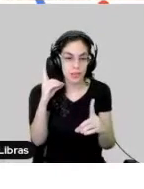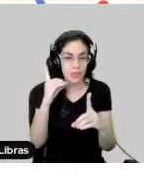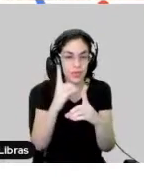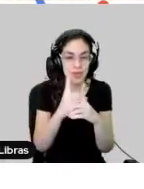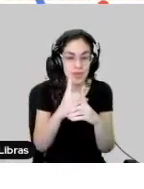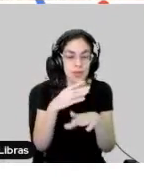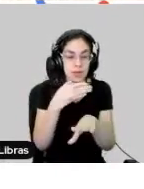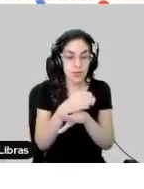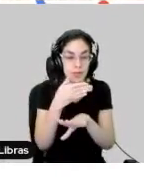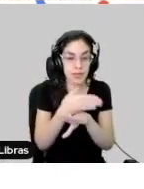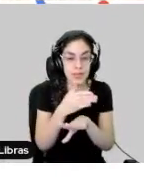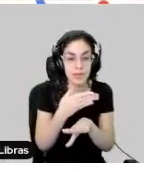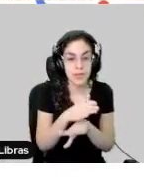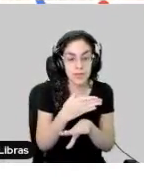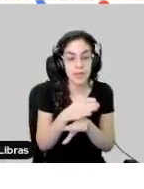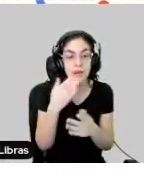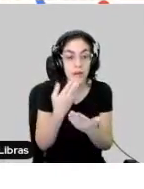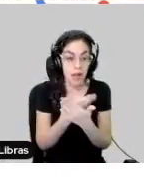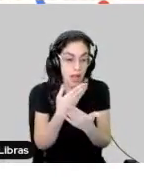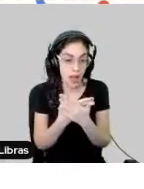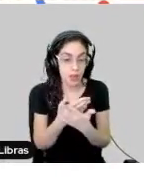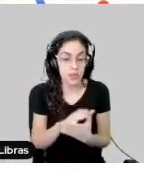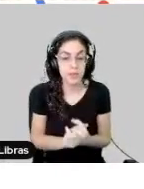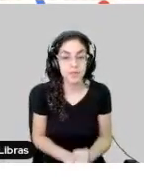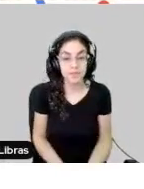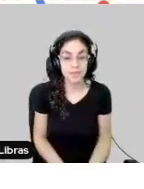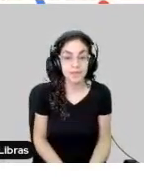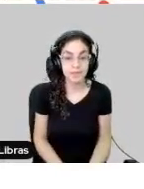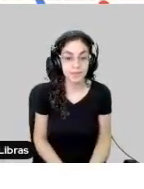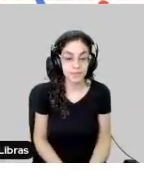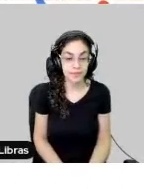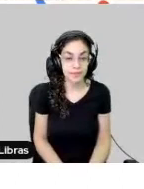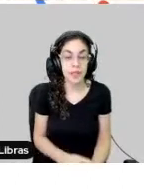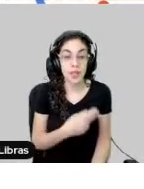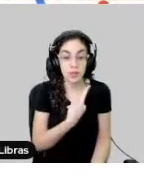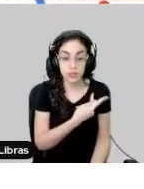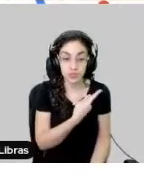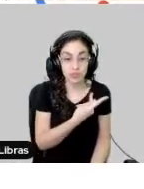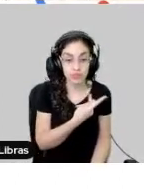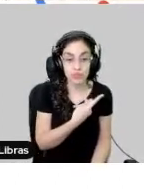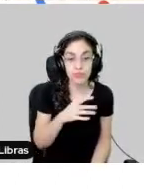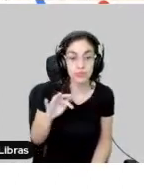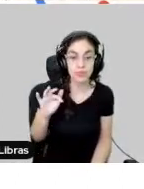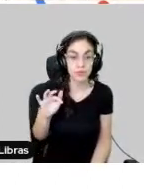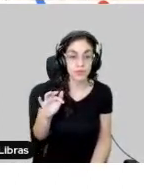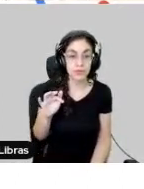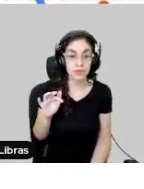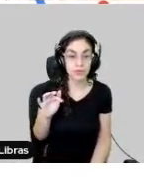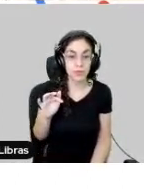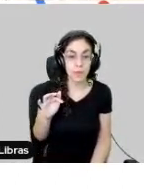participando, dando uma aula magna para nós. E nós somos uma associação sem fins